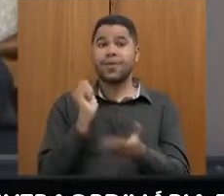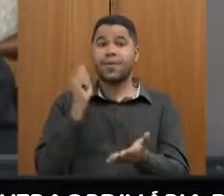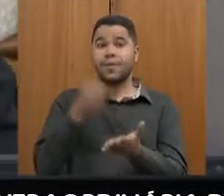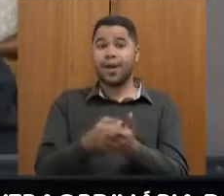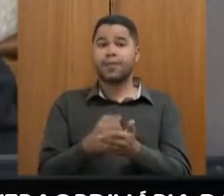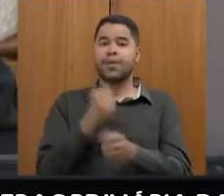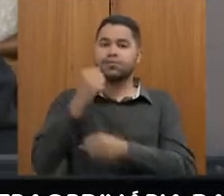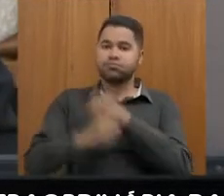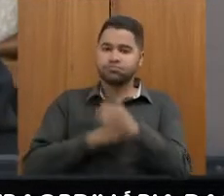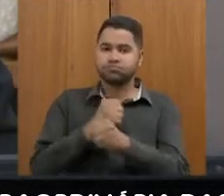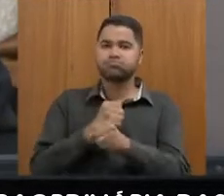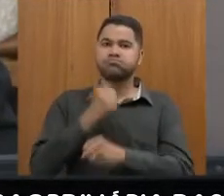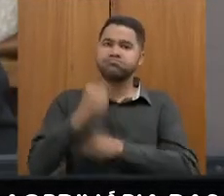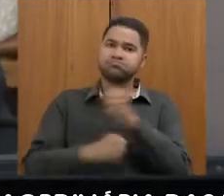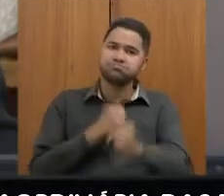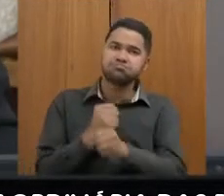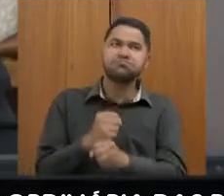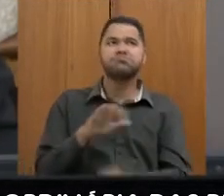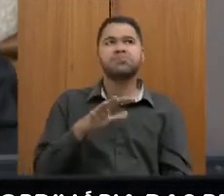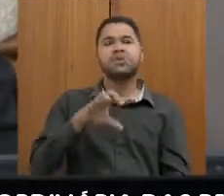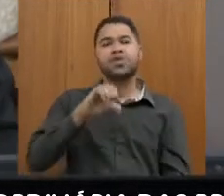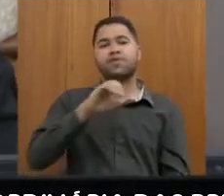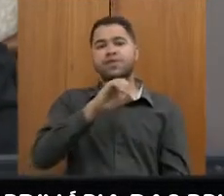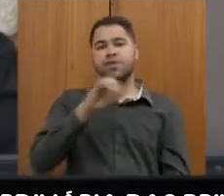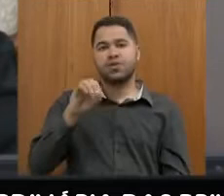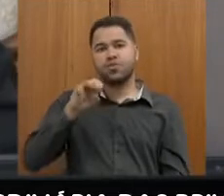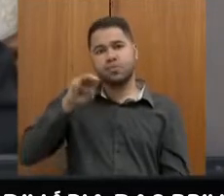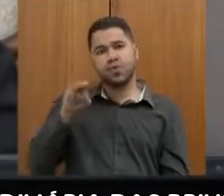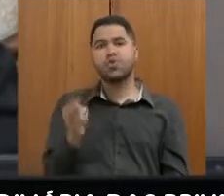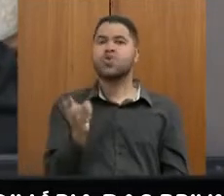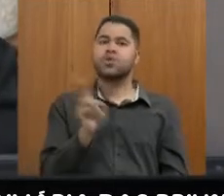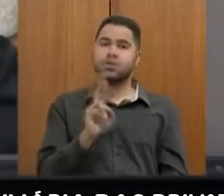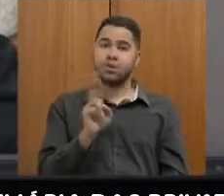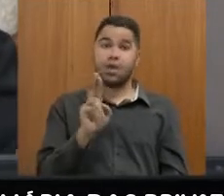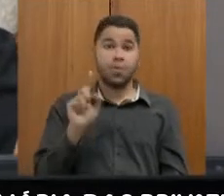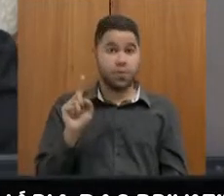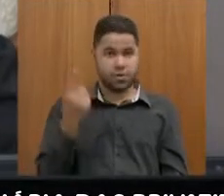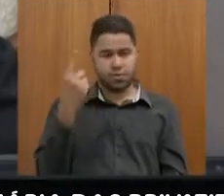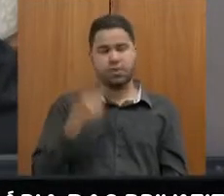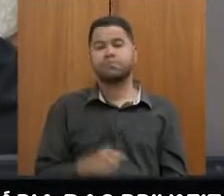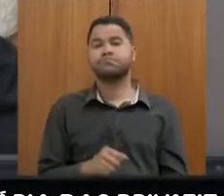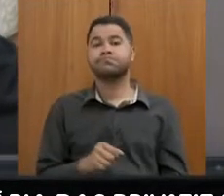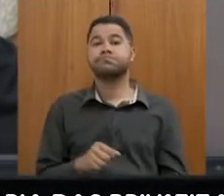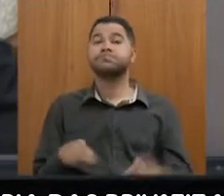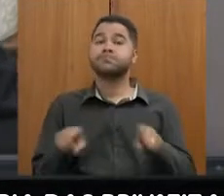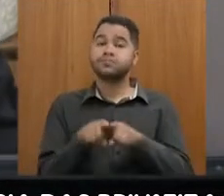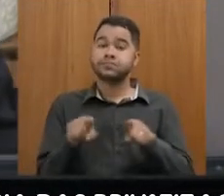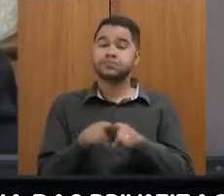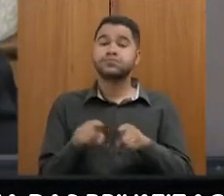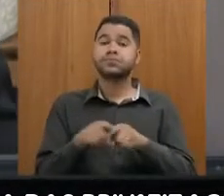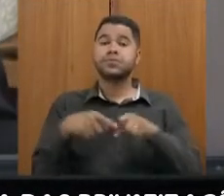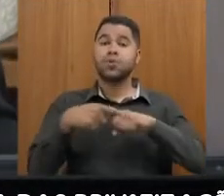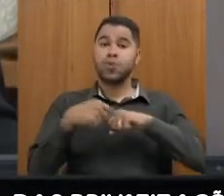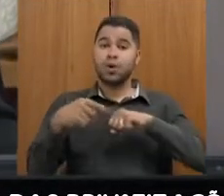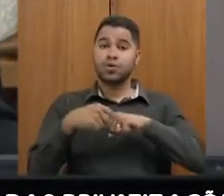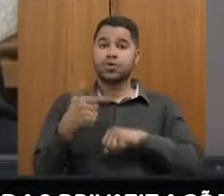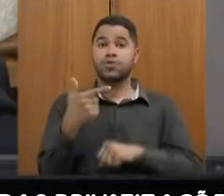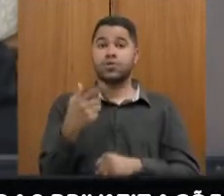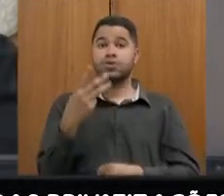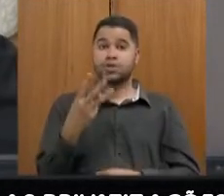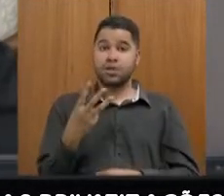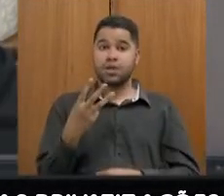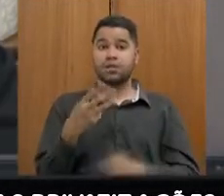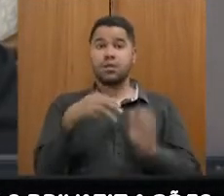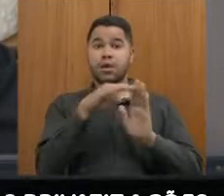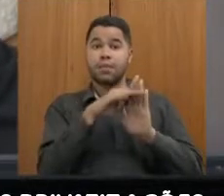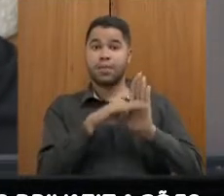anual próximo a 900 milhões de reais. Esse é o primeiro ponto. Mas, ao mesmo tempo, o artigo 23, ele traz no seu